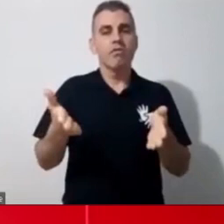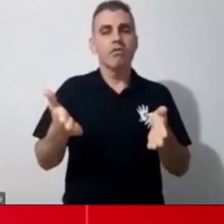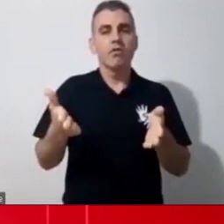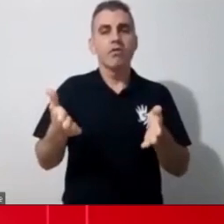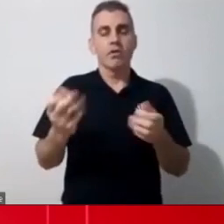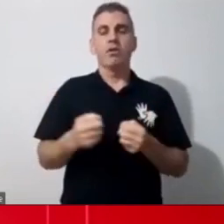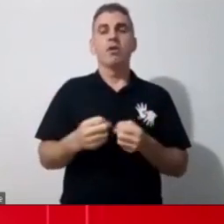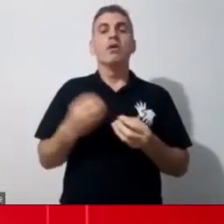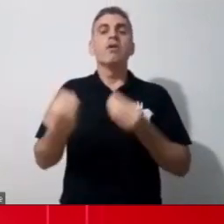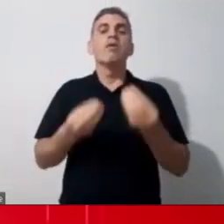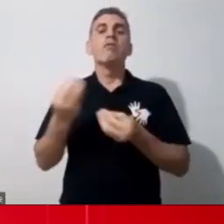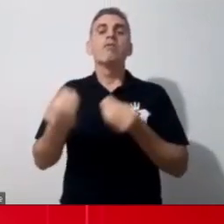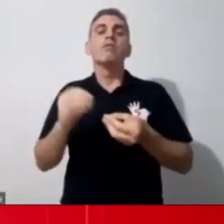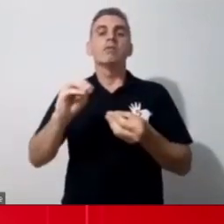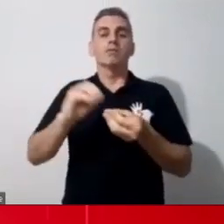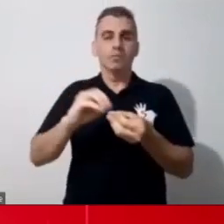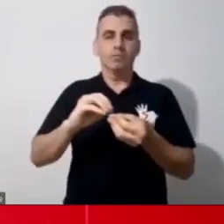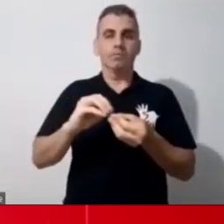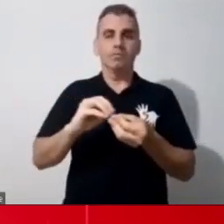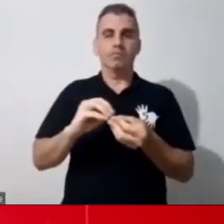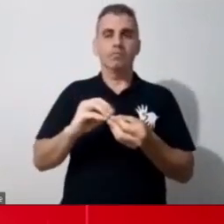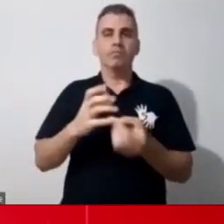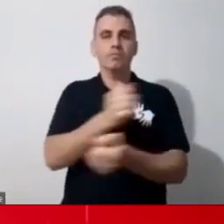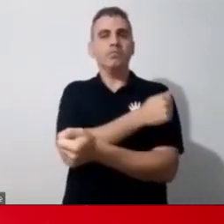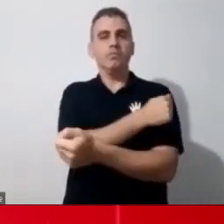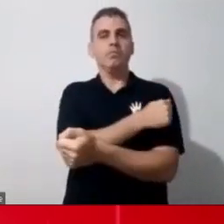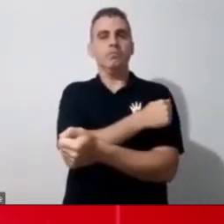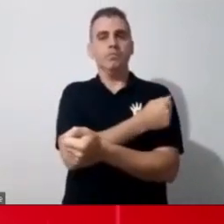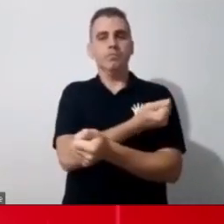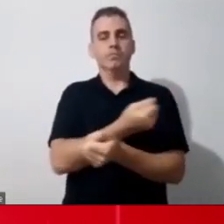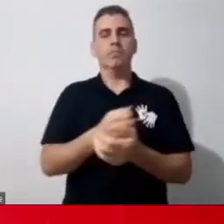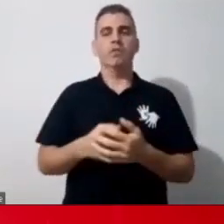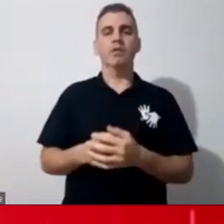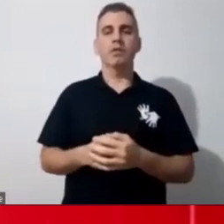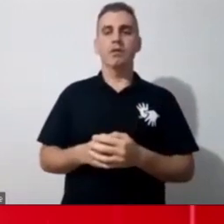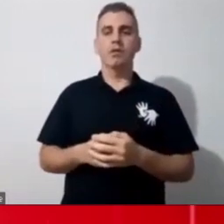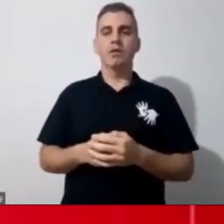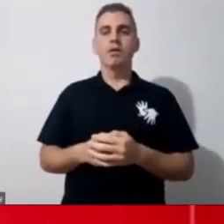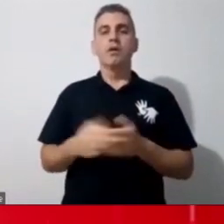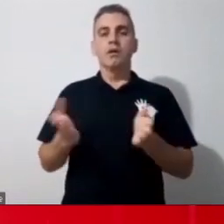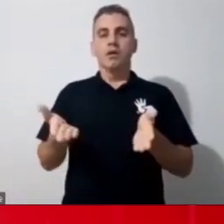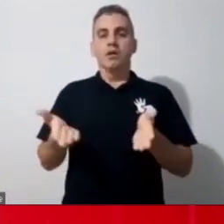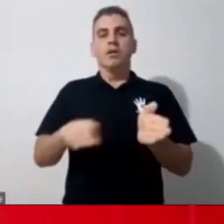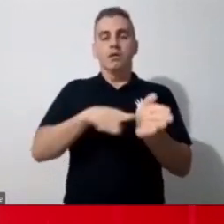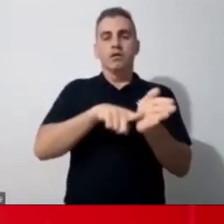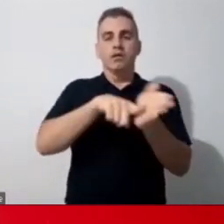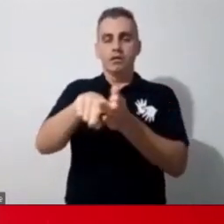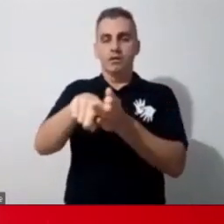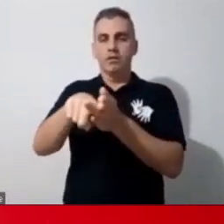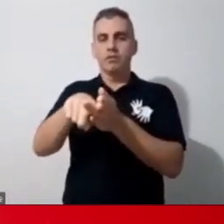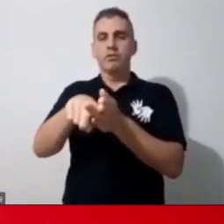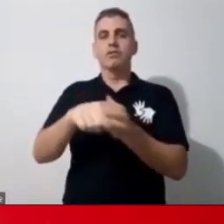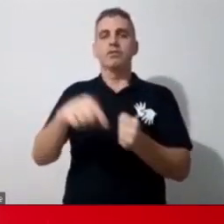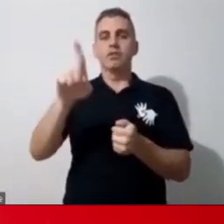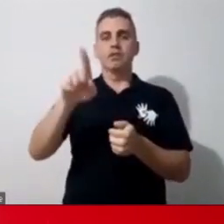de forma significativa pra aquele aluno. Então, agora a gente vai pras perguntas da Gisele, que